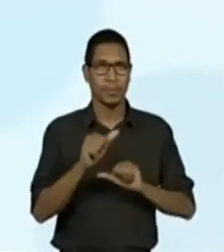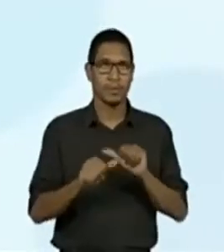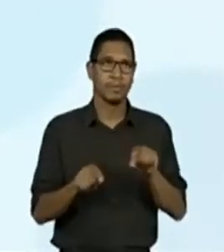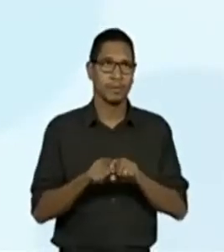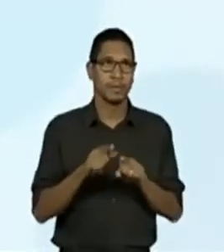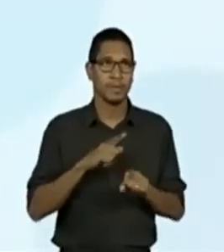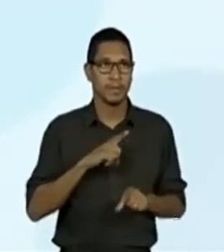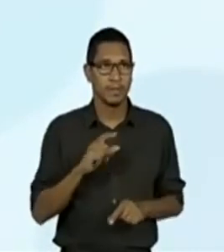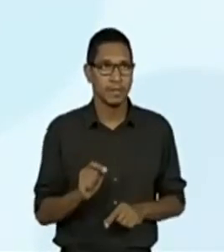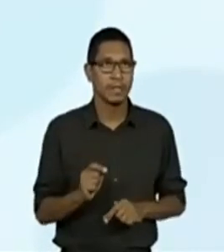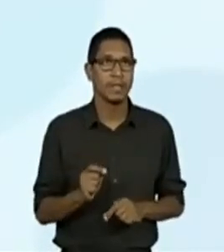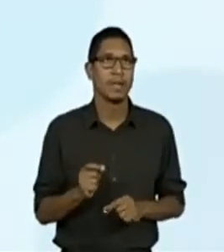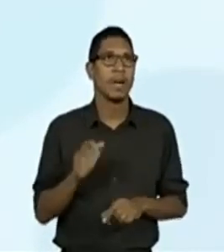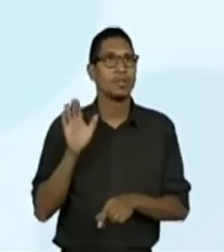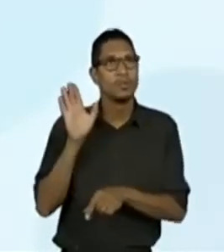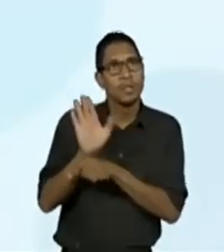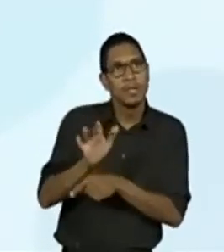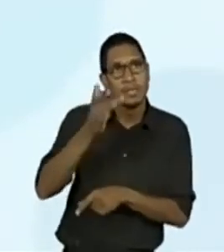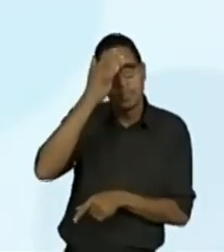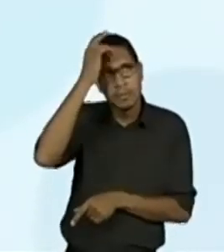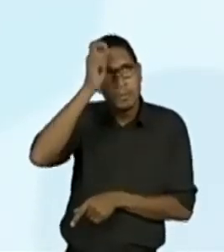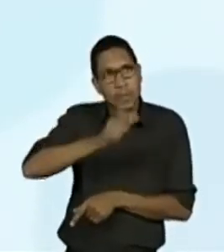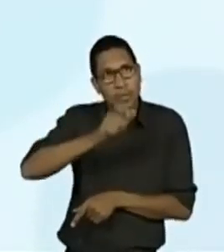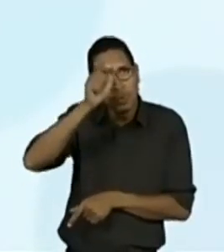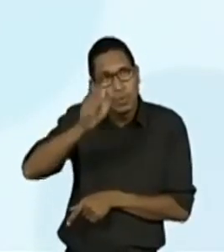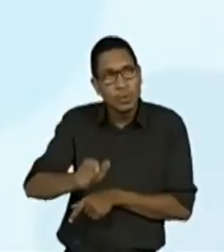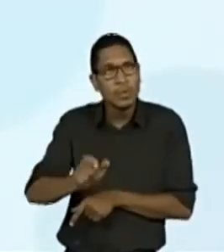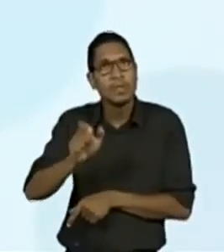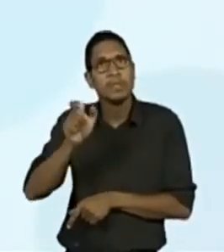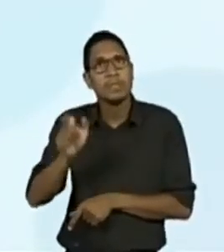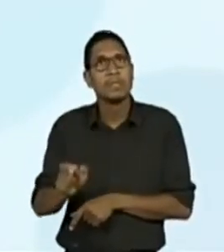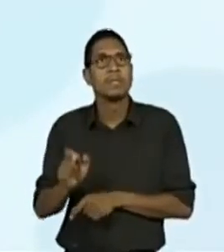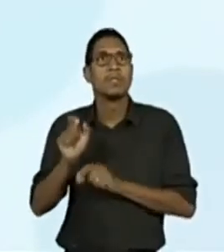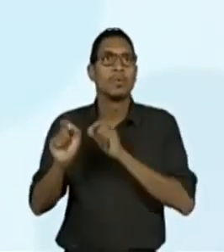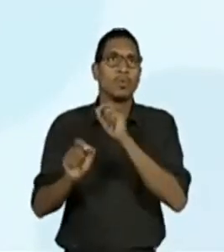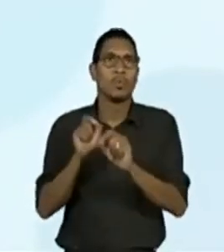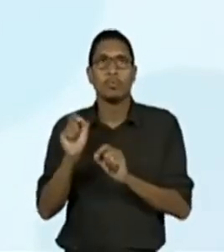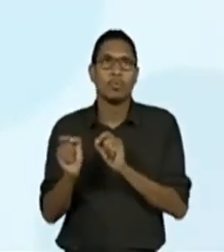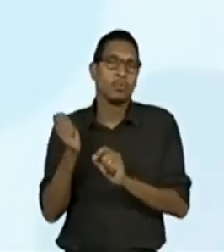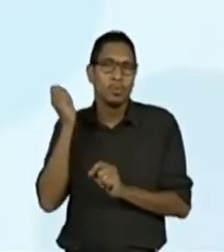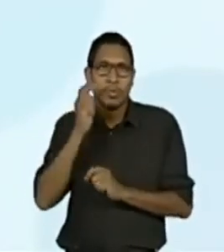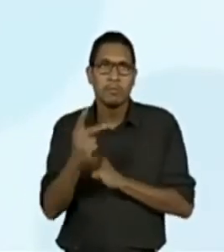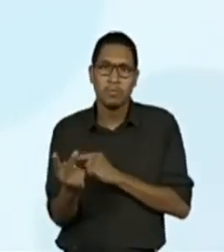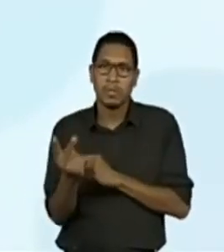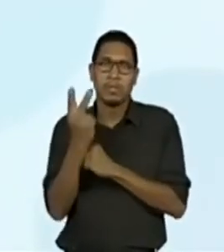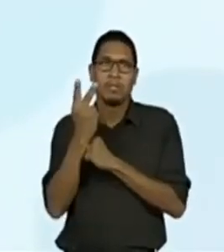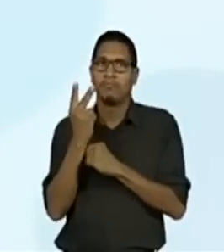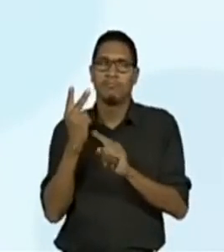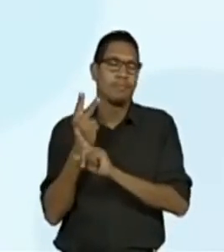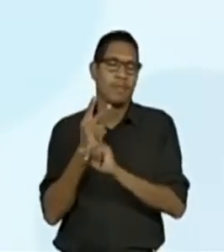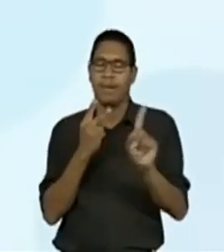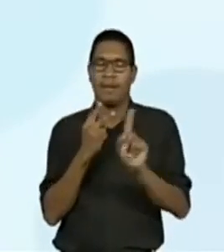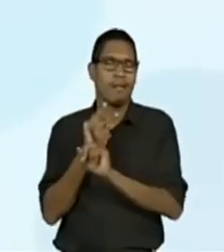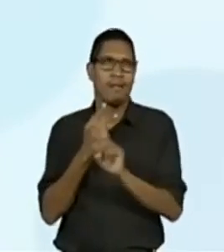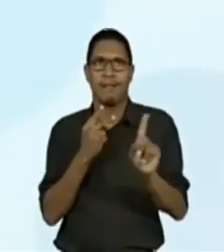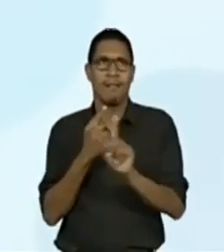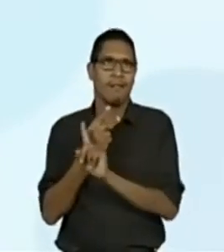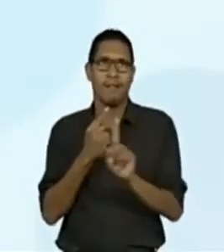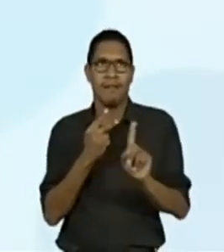briga, isso dá para ajudar as pessoas a se proteger. Não, eu vou colocar,